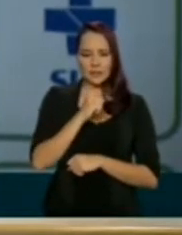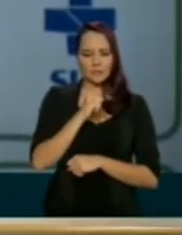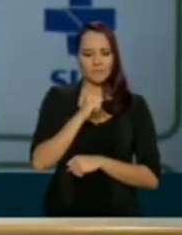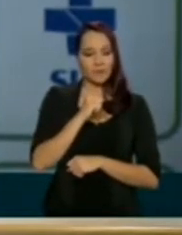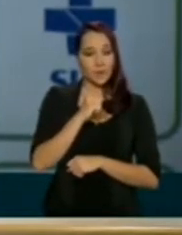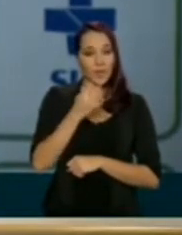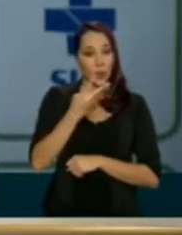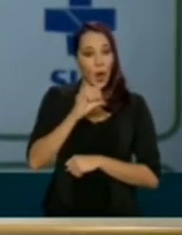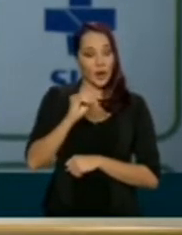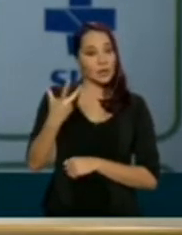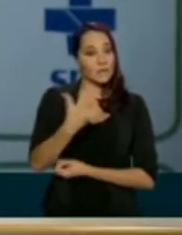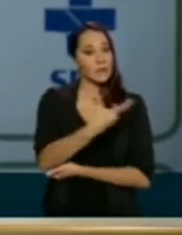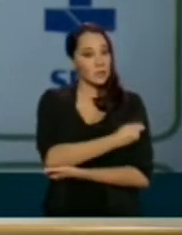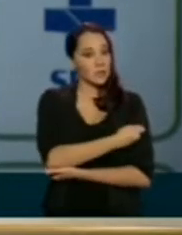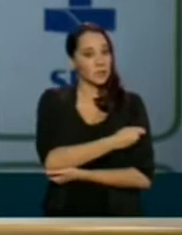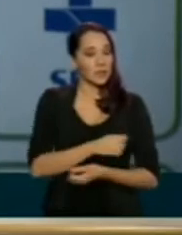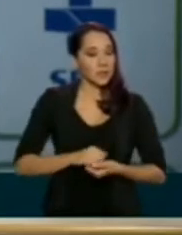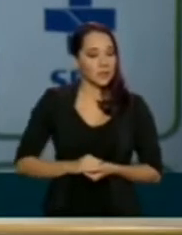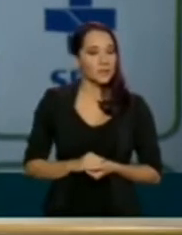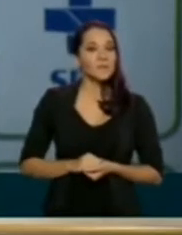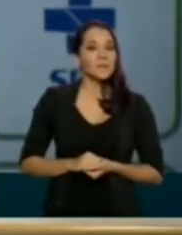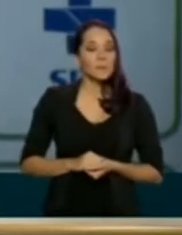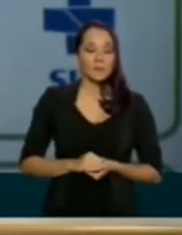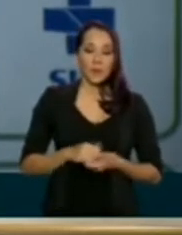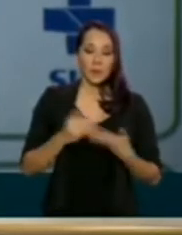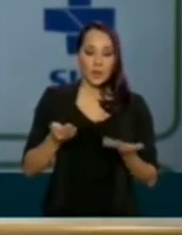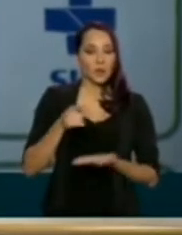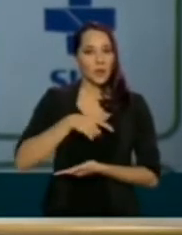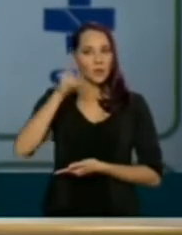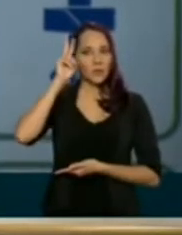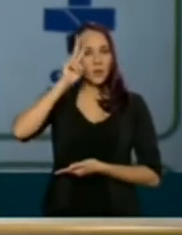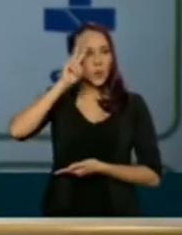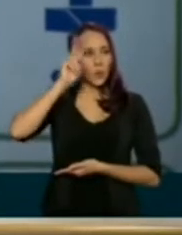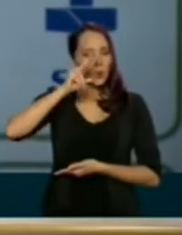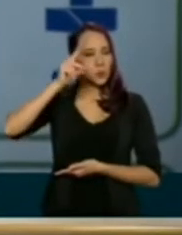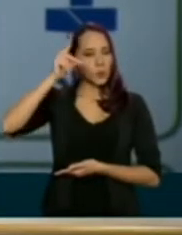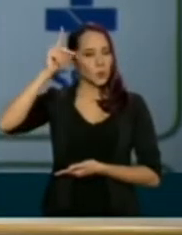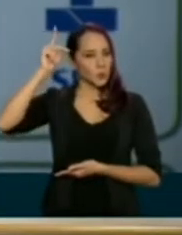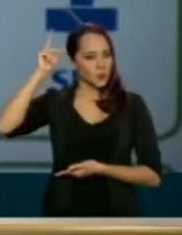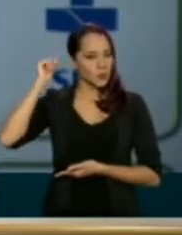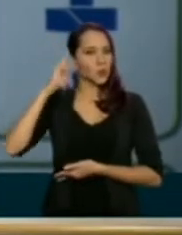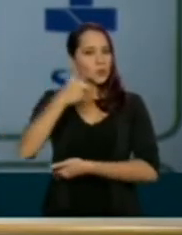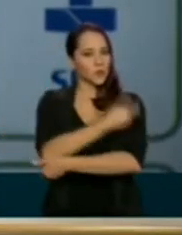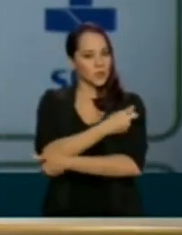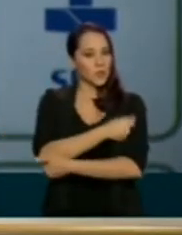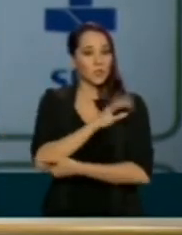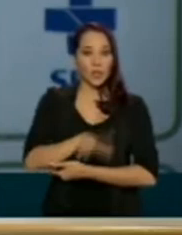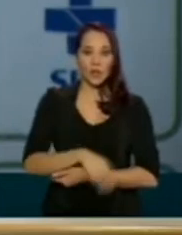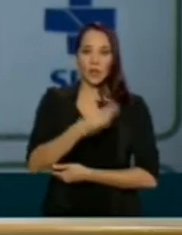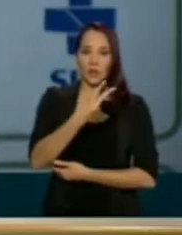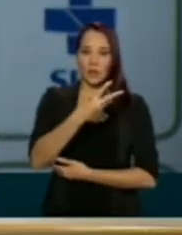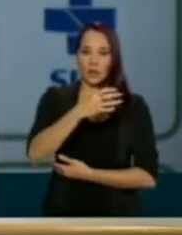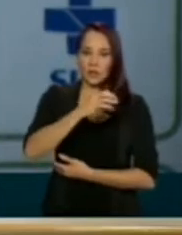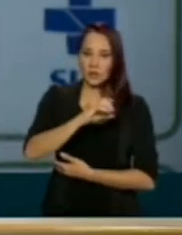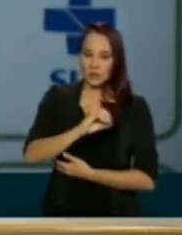cerca de 40 vacinas. Um histórico de vacinação de 300 milhões